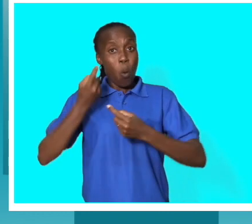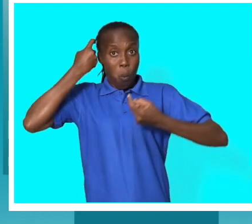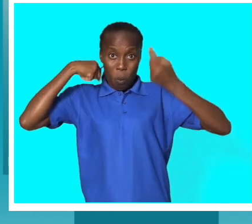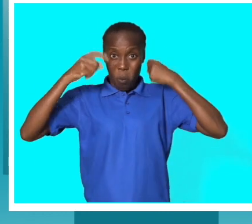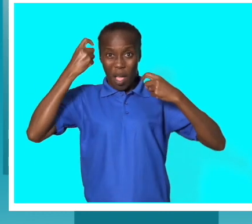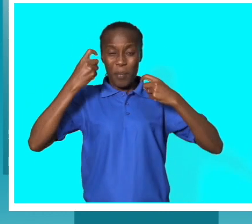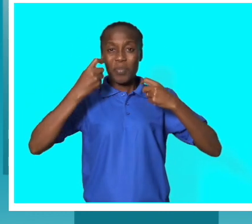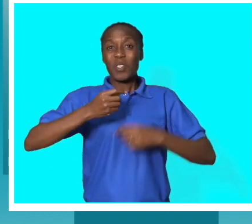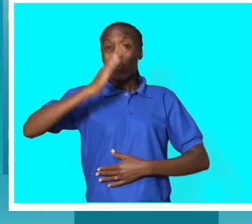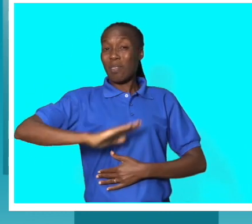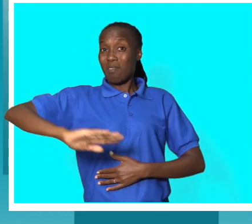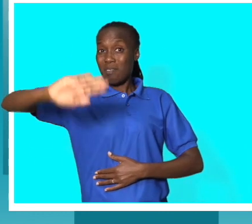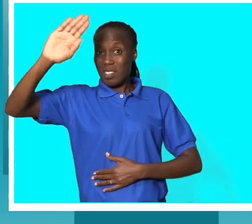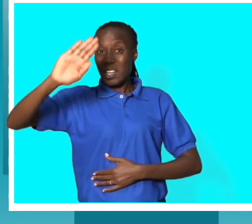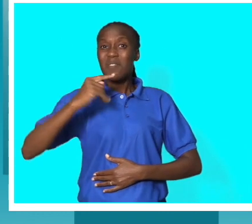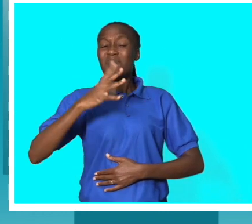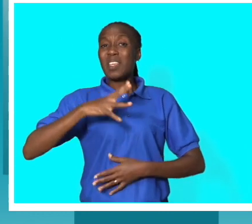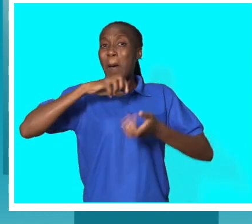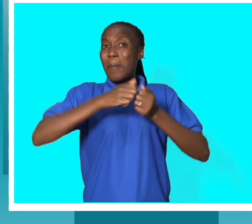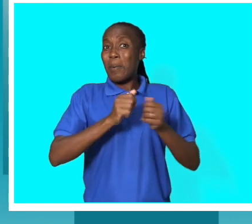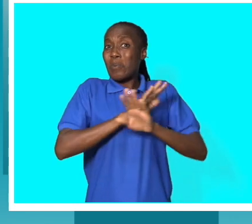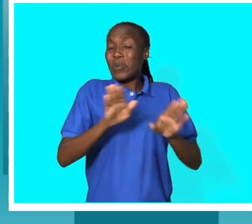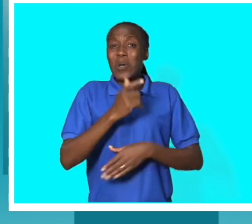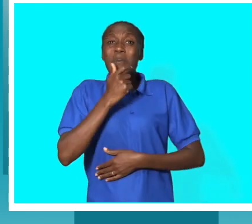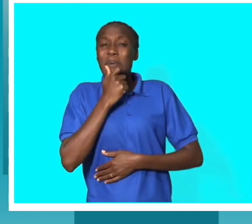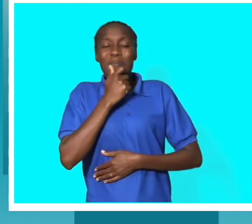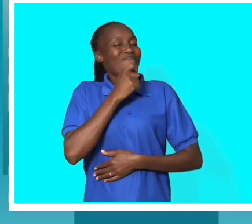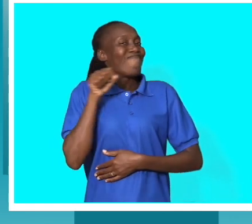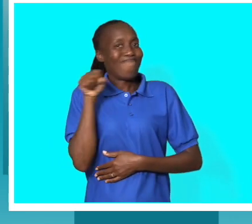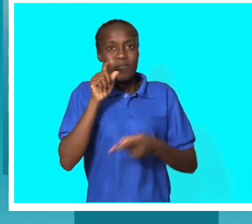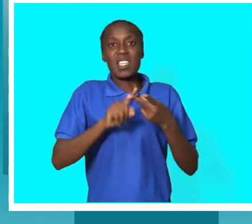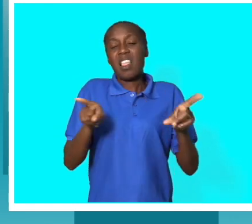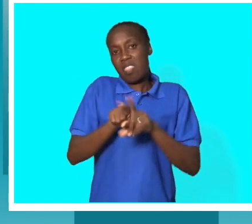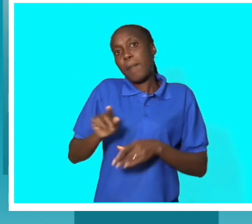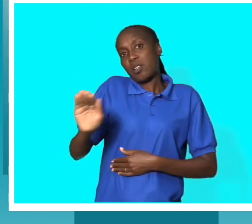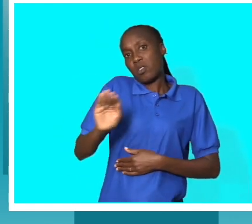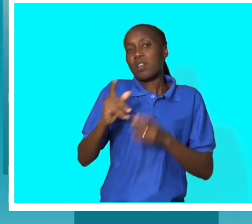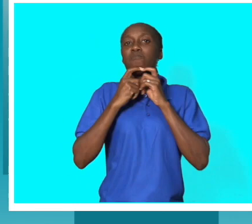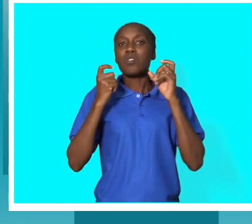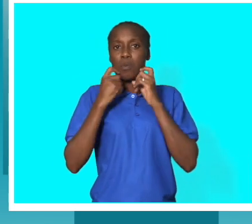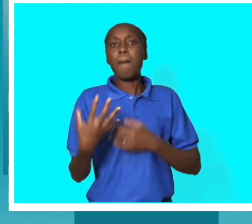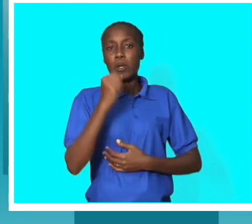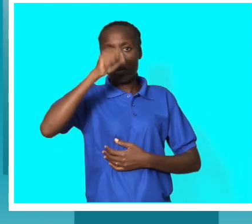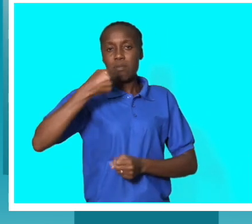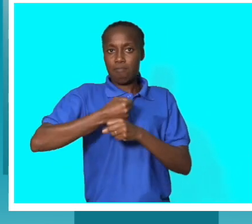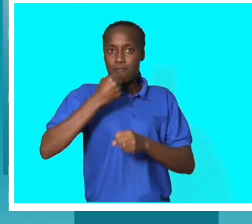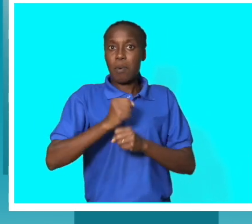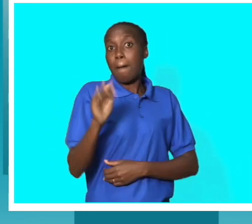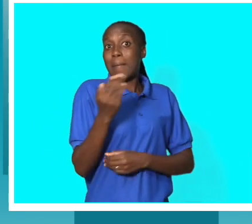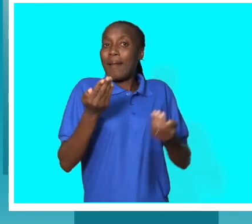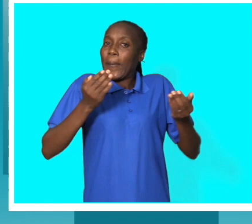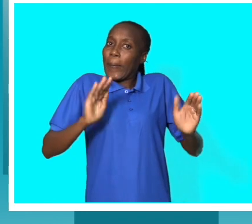corrupção a nível nacional. Não é um problema só da arbitragem, é um problema da sociedade moçambicana. Iremos trabalhar no sentido de